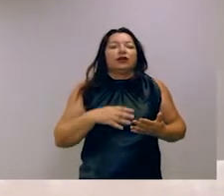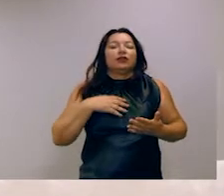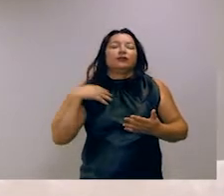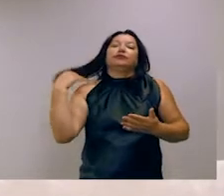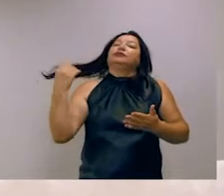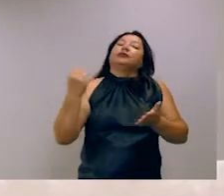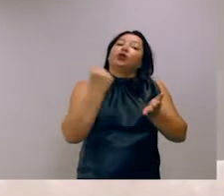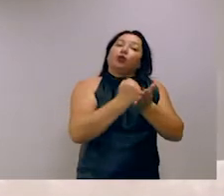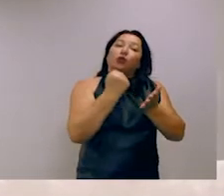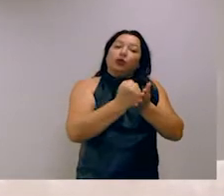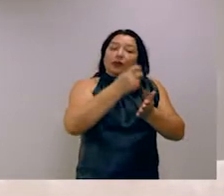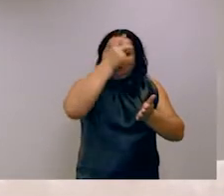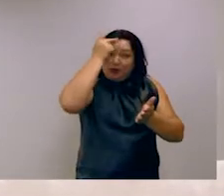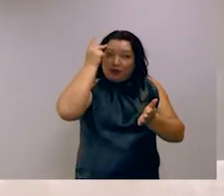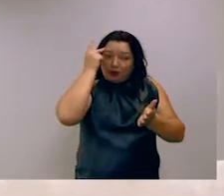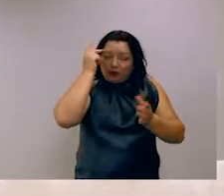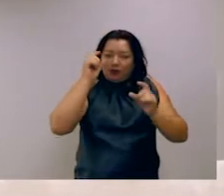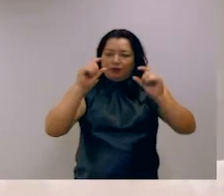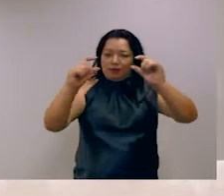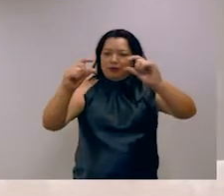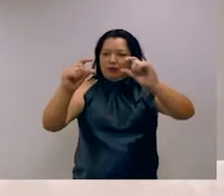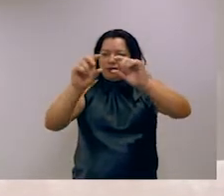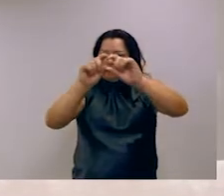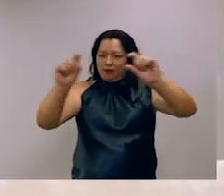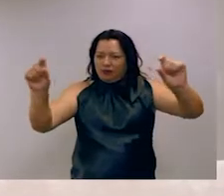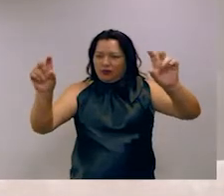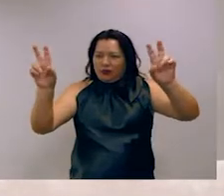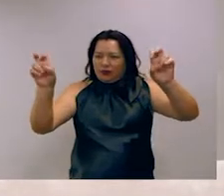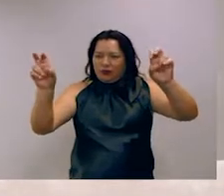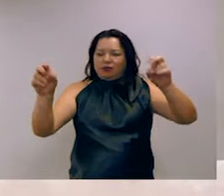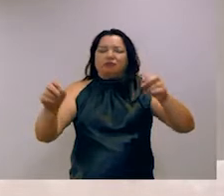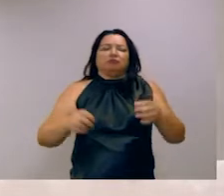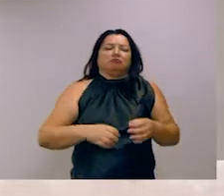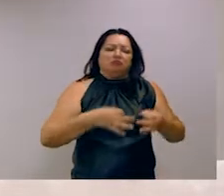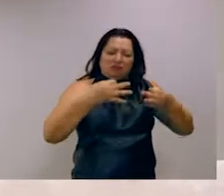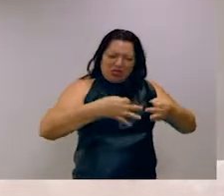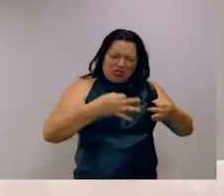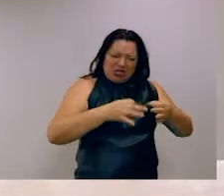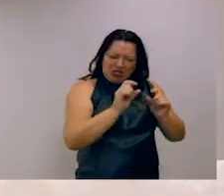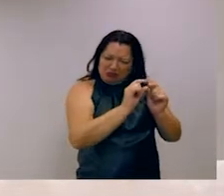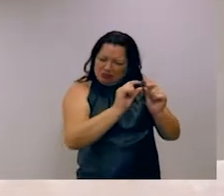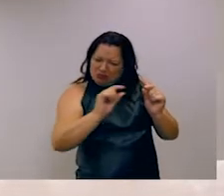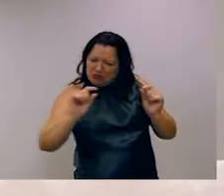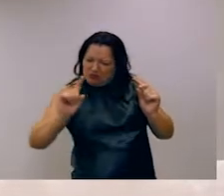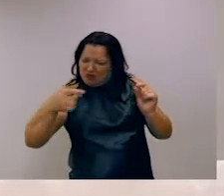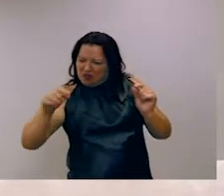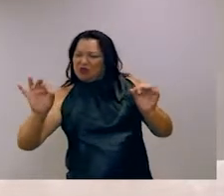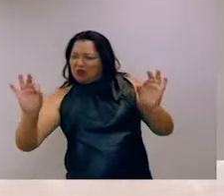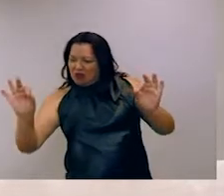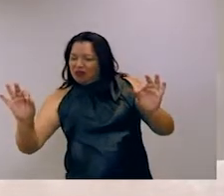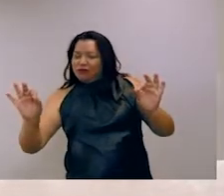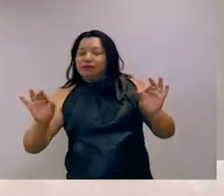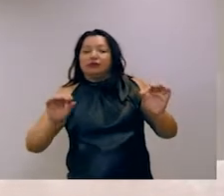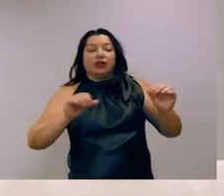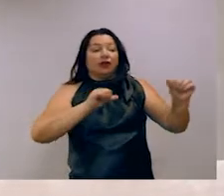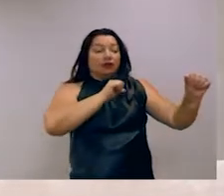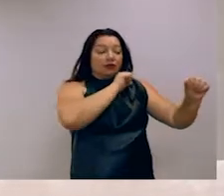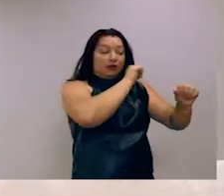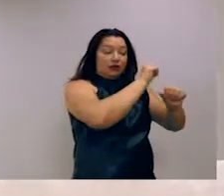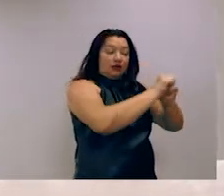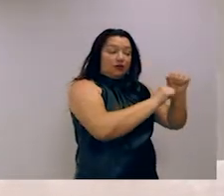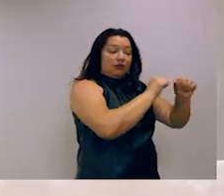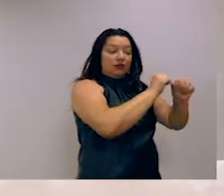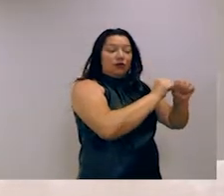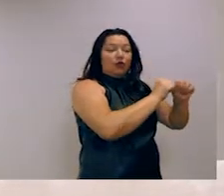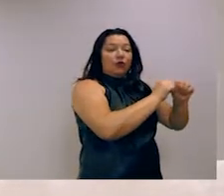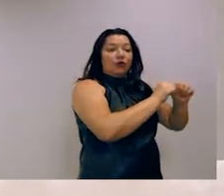para, pegando uma frase gramaticalmente bem escrita, devido à seleção do corpus de texto, fazer uma transformação dessa frase